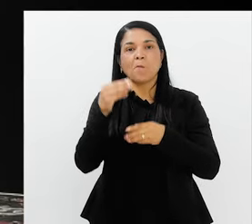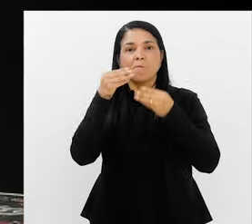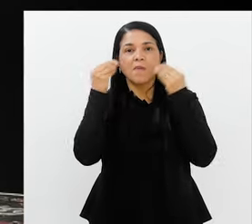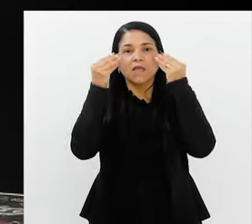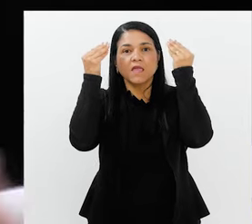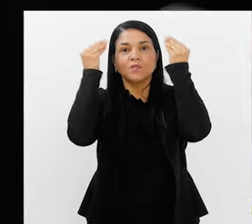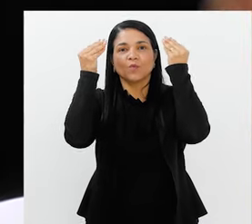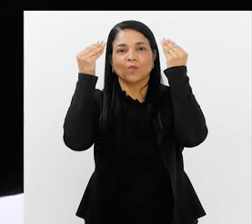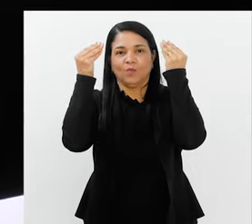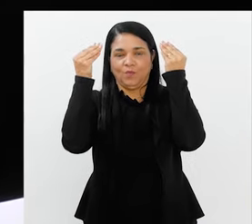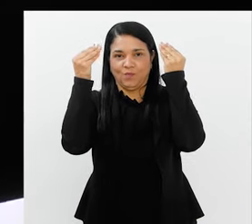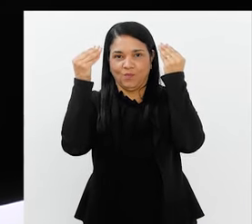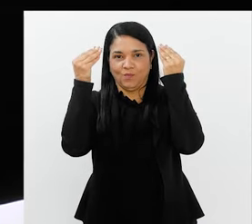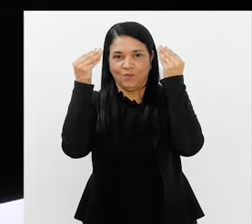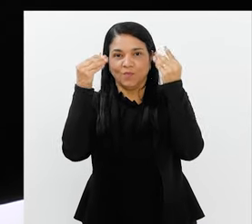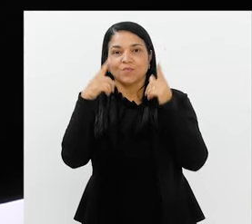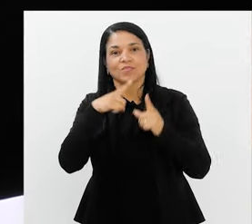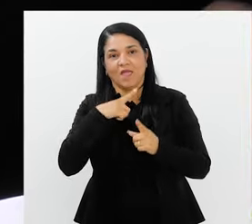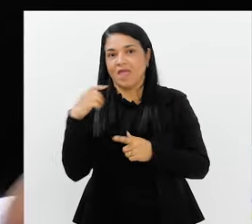isso? Exatamente.